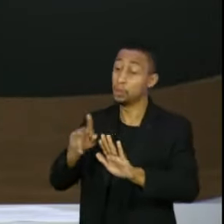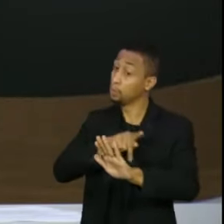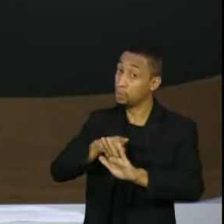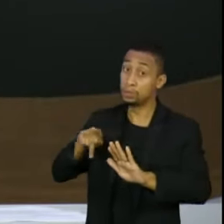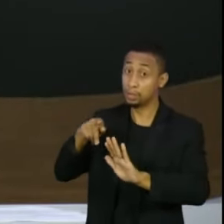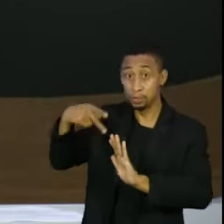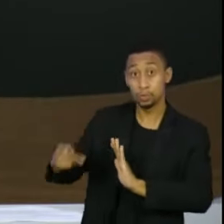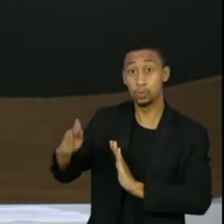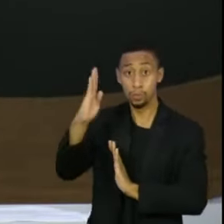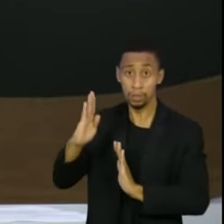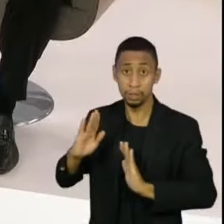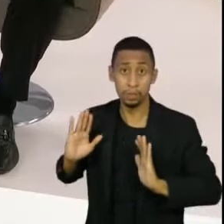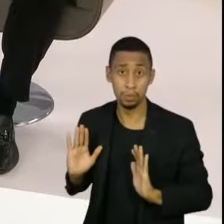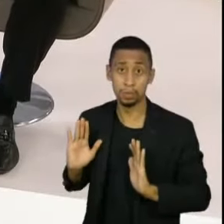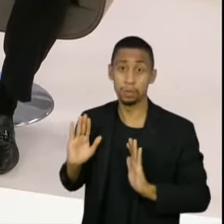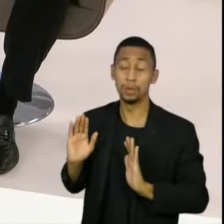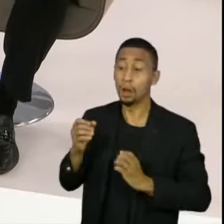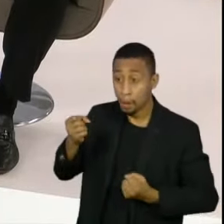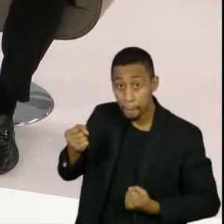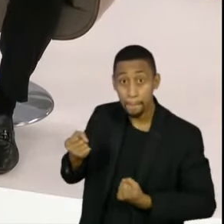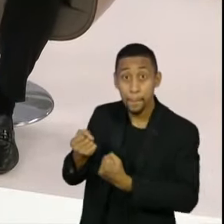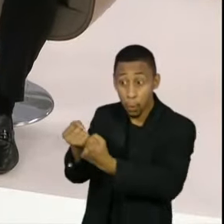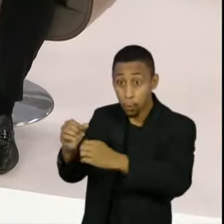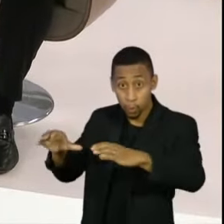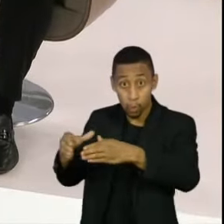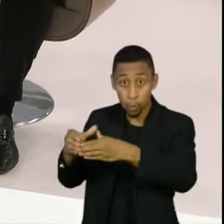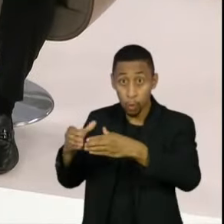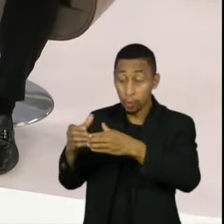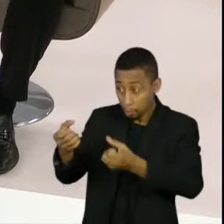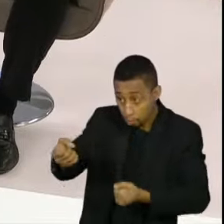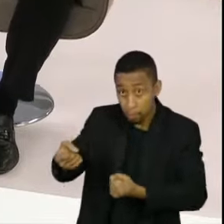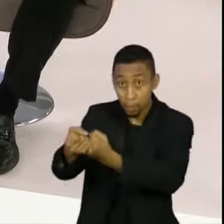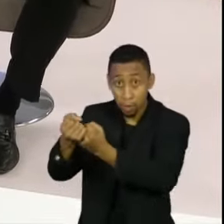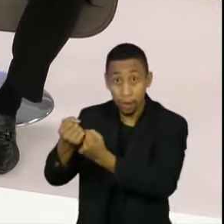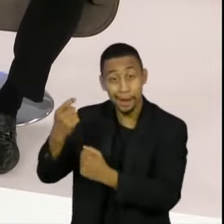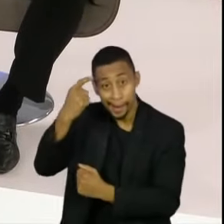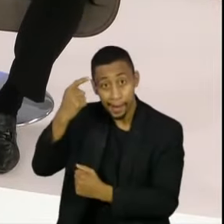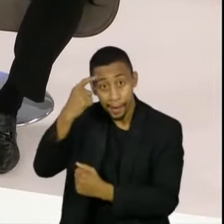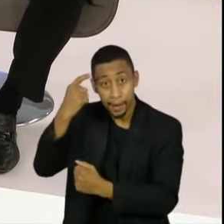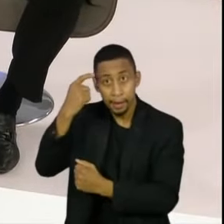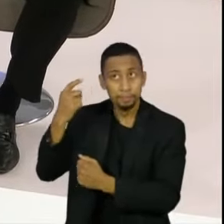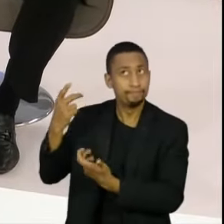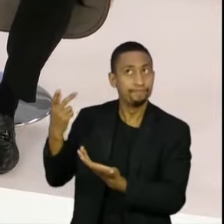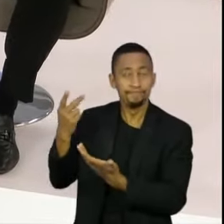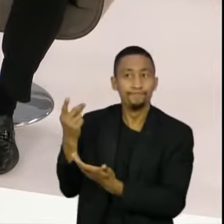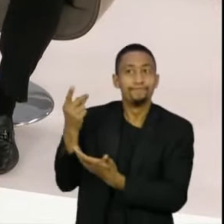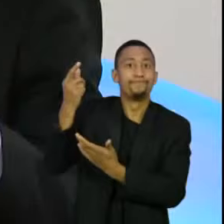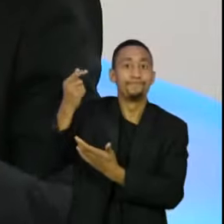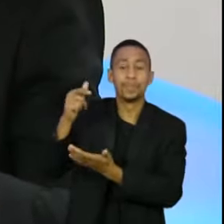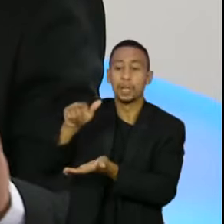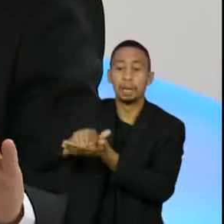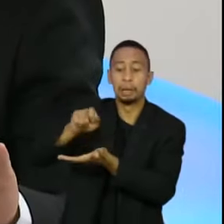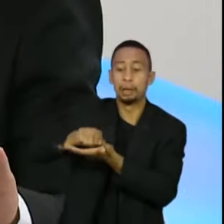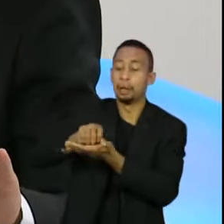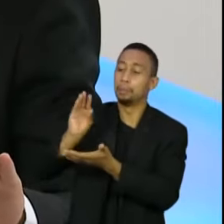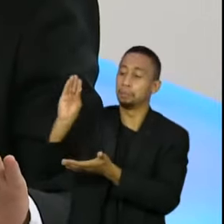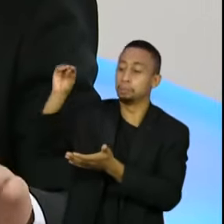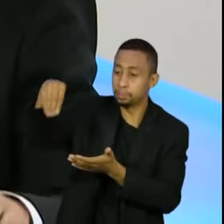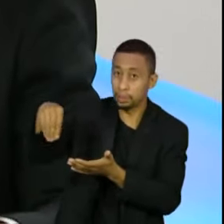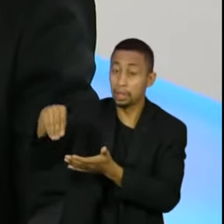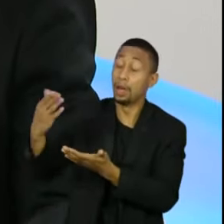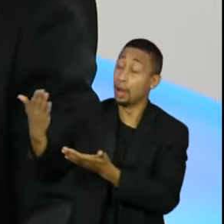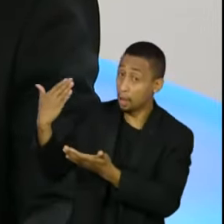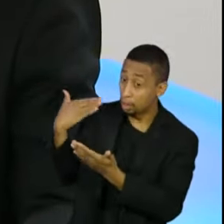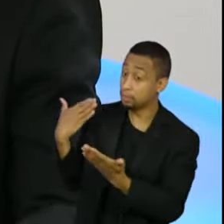lança por parte do presidente da República e com apoio de parlamentares, uma ideia que inclusive já foi debatida no parlamento tempos atrás em relação a voto